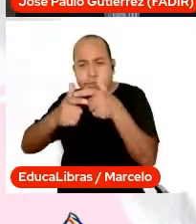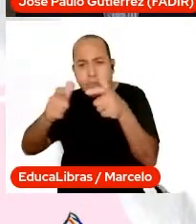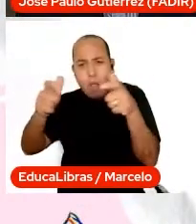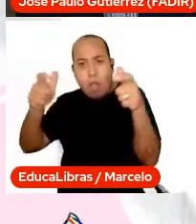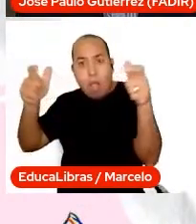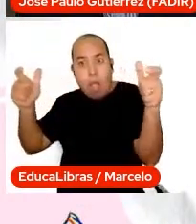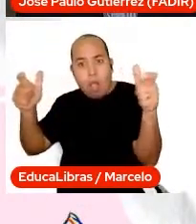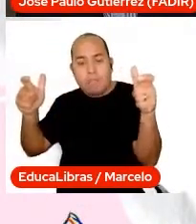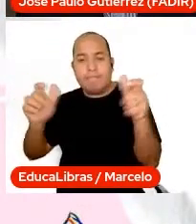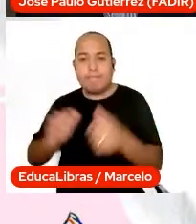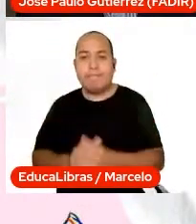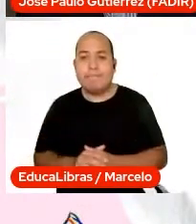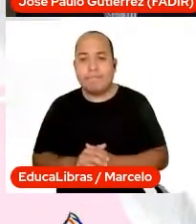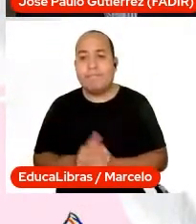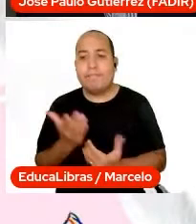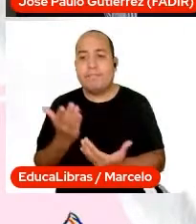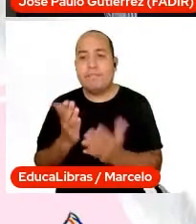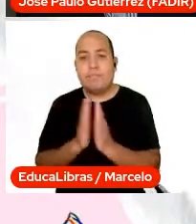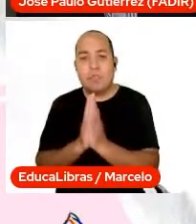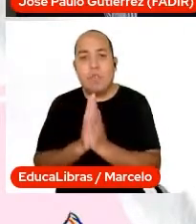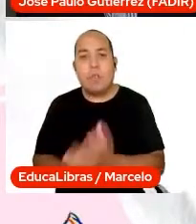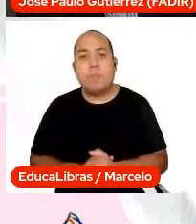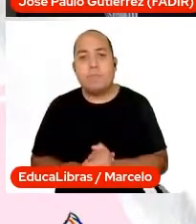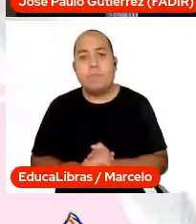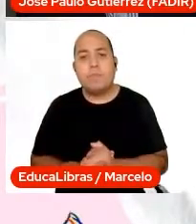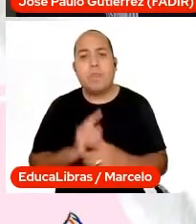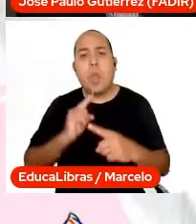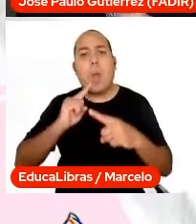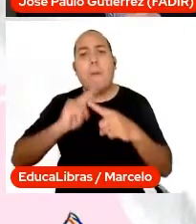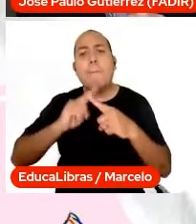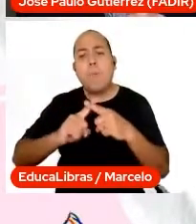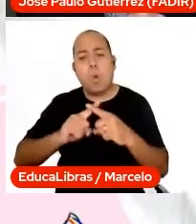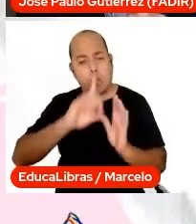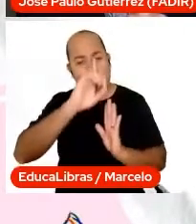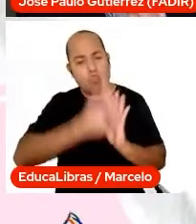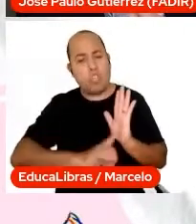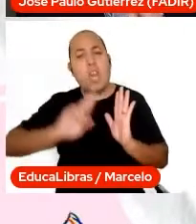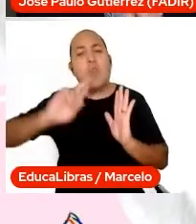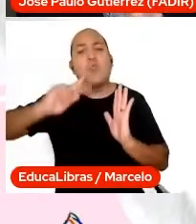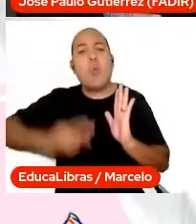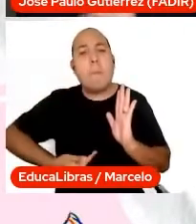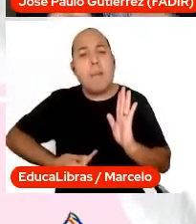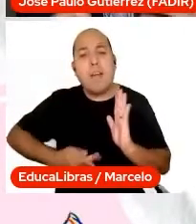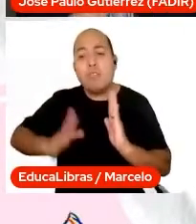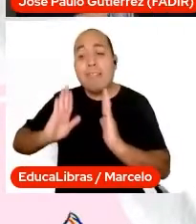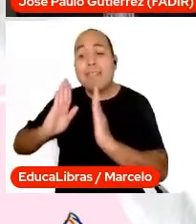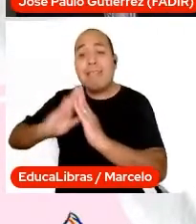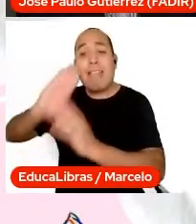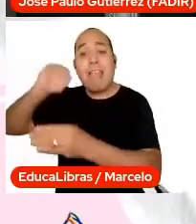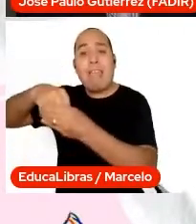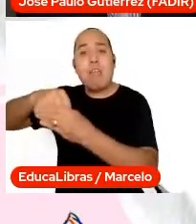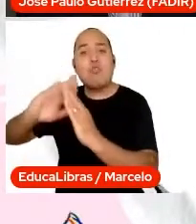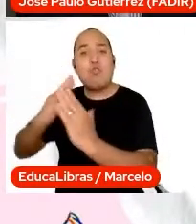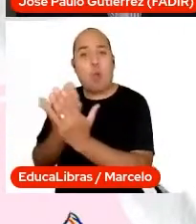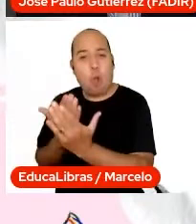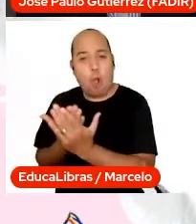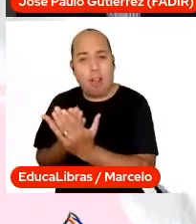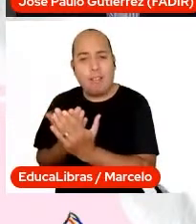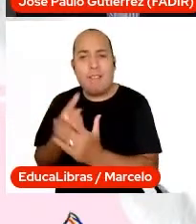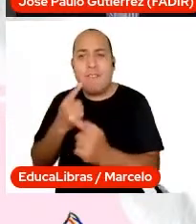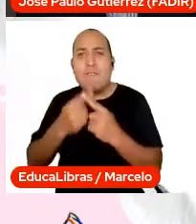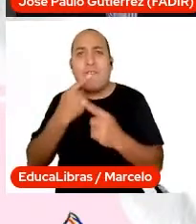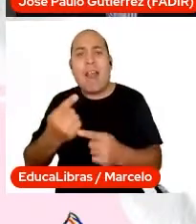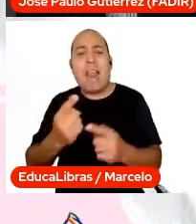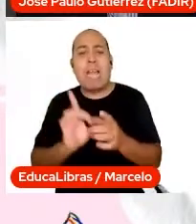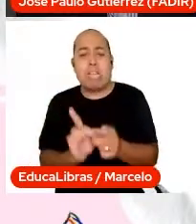Posso passar, por favor? Por que tratar, então, de direitos humanos na escola? Ora, gente, para falar de igualdade, de liberdade,